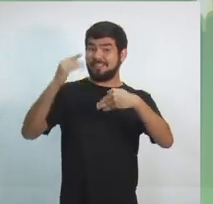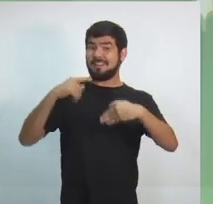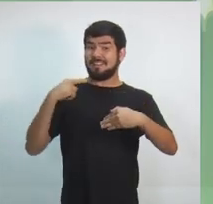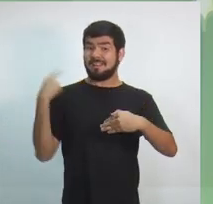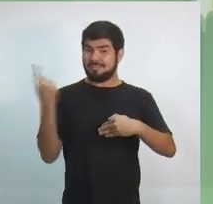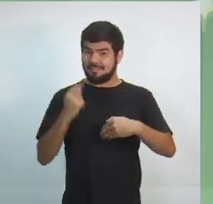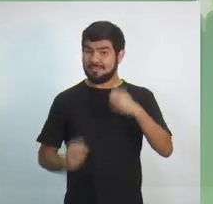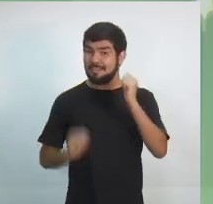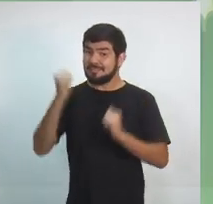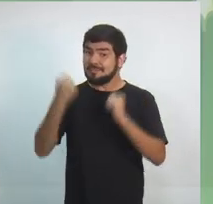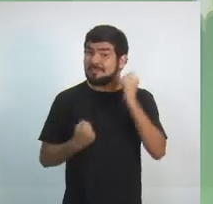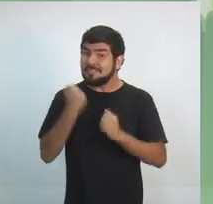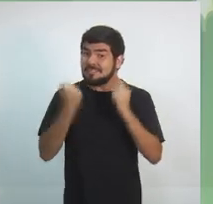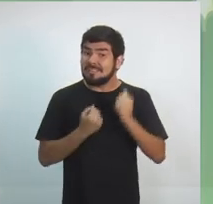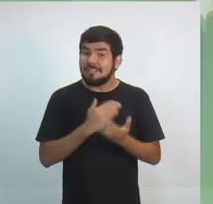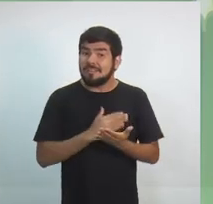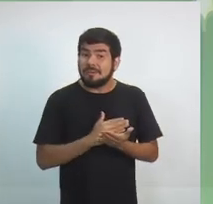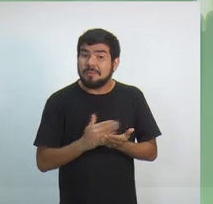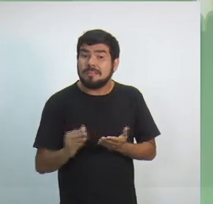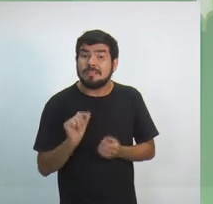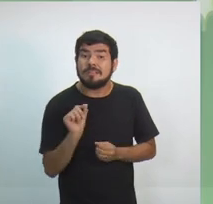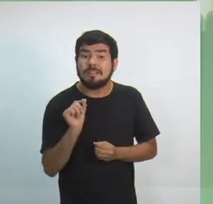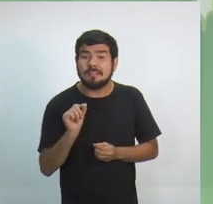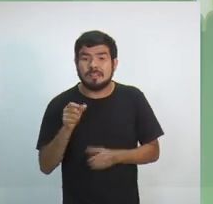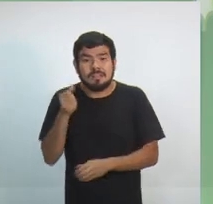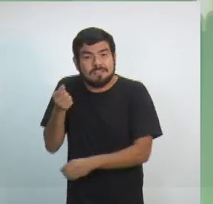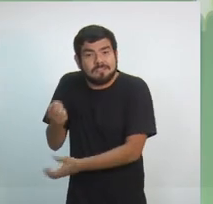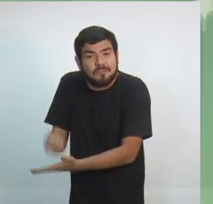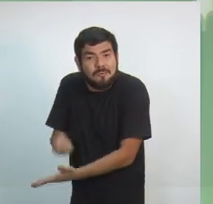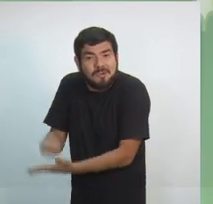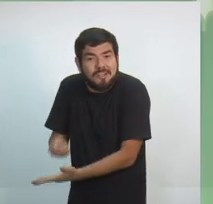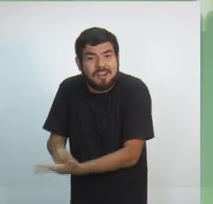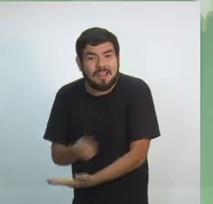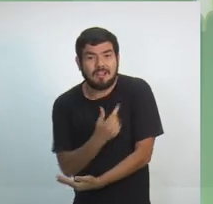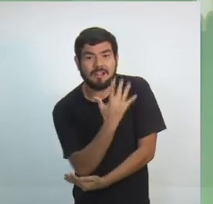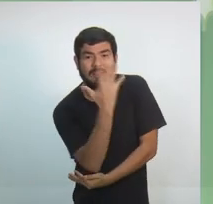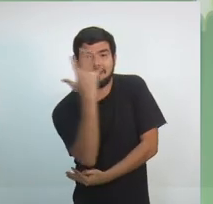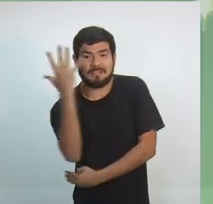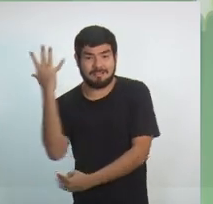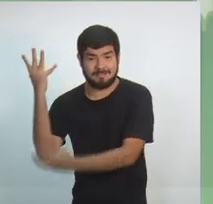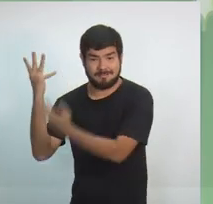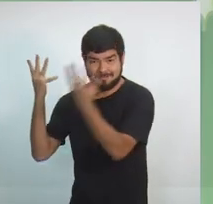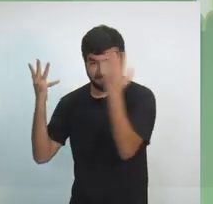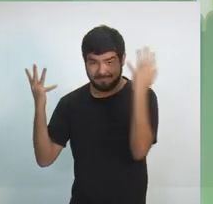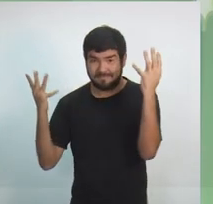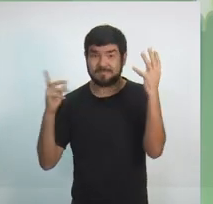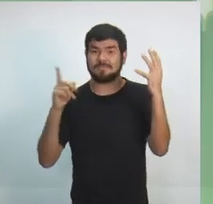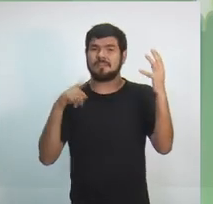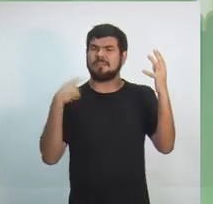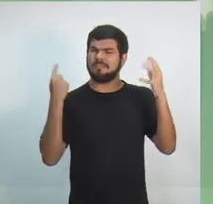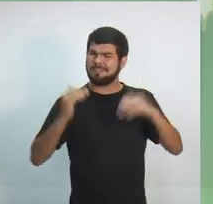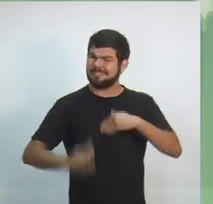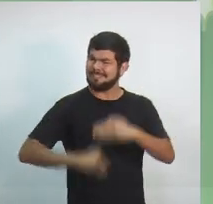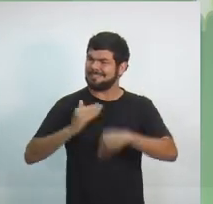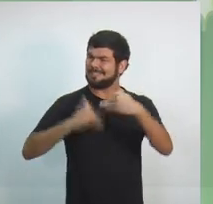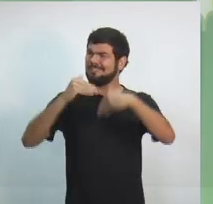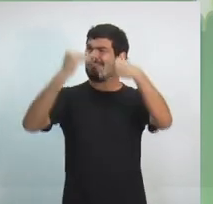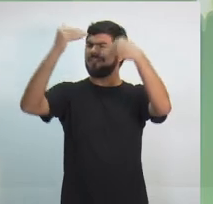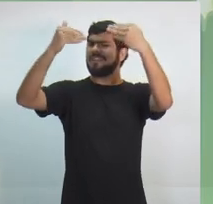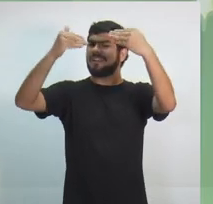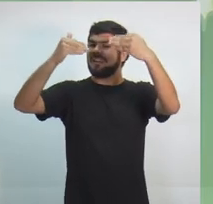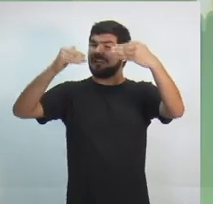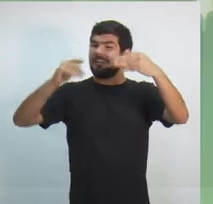indústria a partir da nossa biodiversidade. Eu defendo que nós possamos desenvolver a agroindústria, a